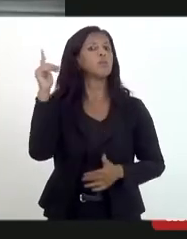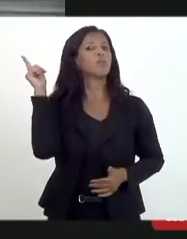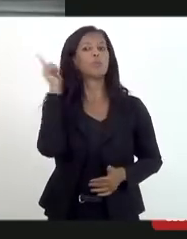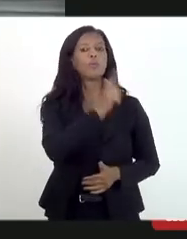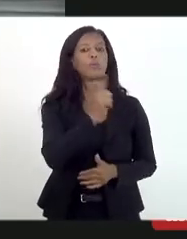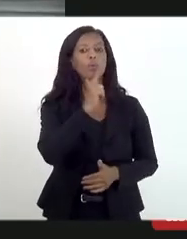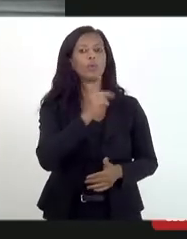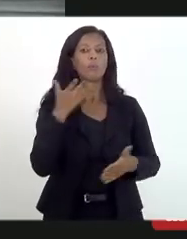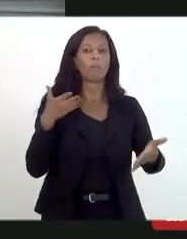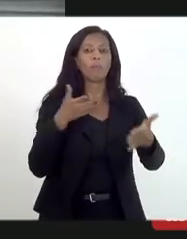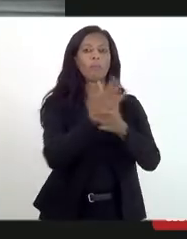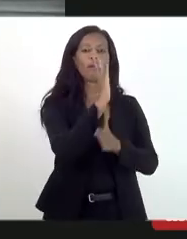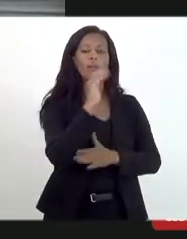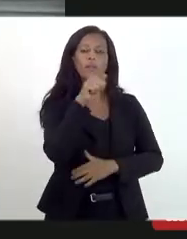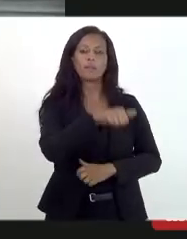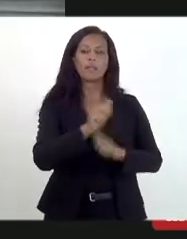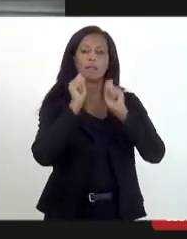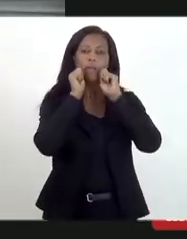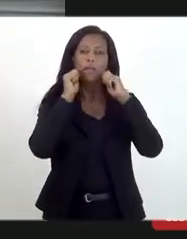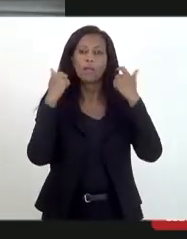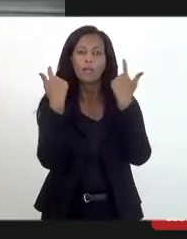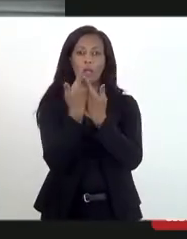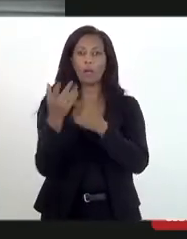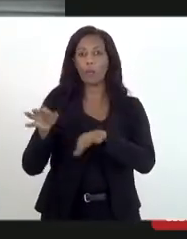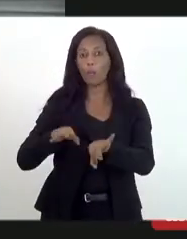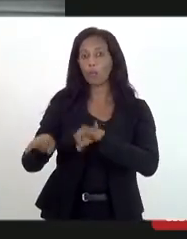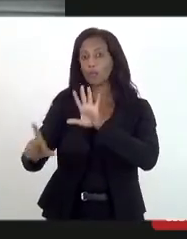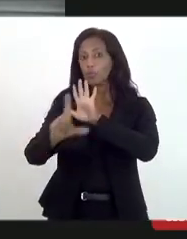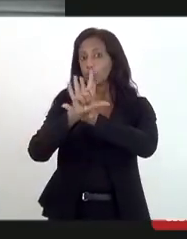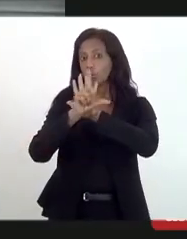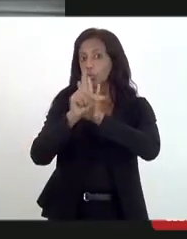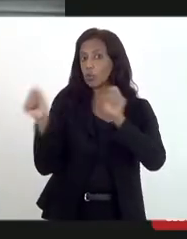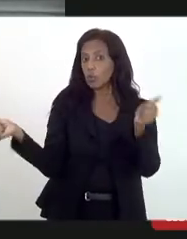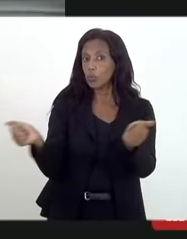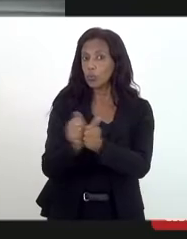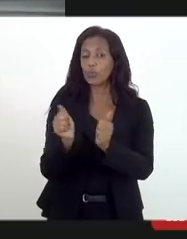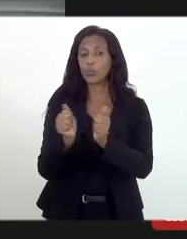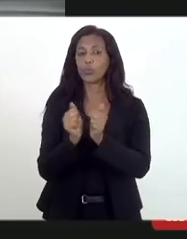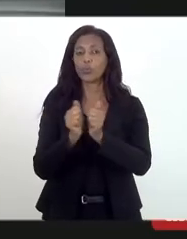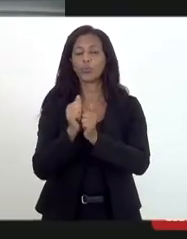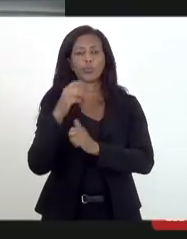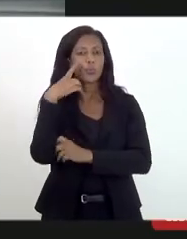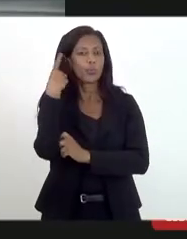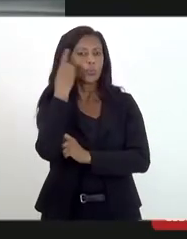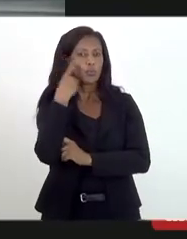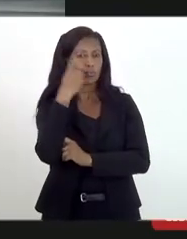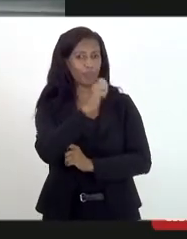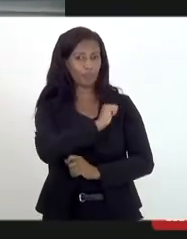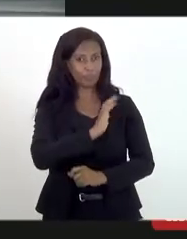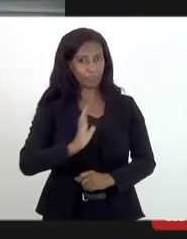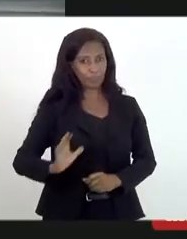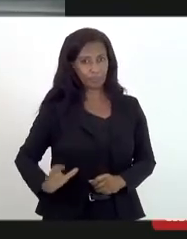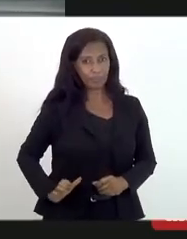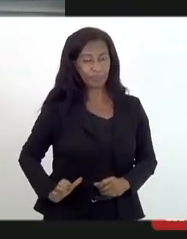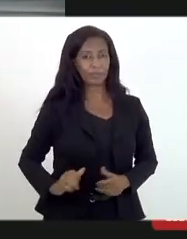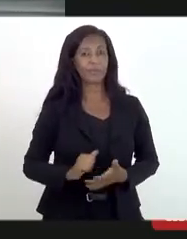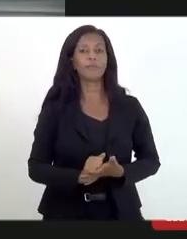aprovar nessa casa um projeto de nossa autoria junto com o deputado André Siciliano,